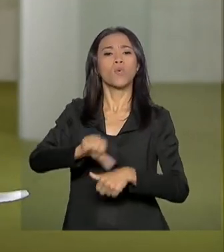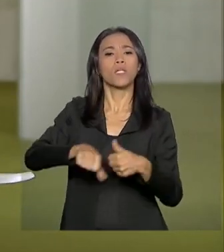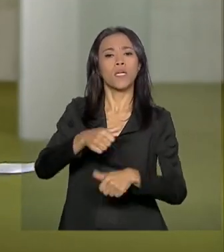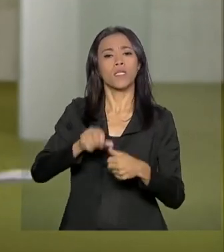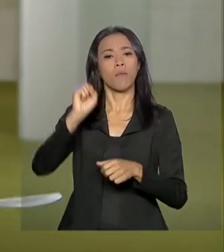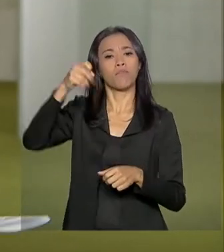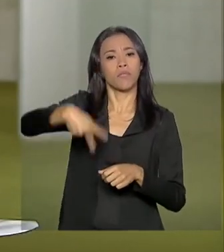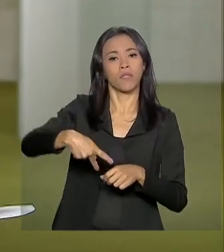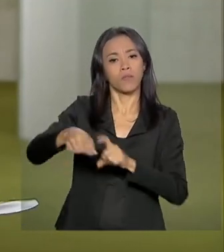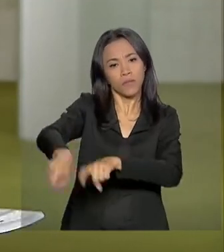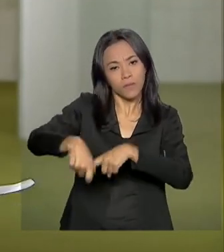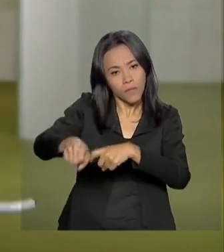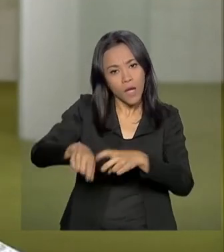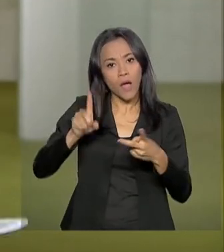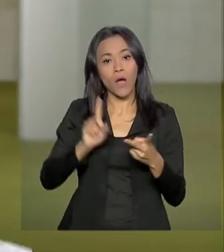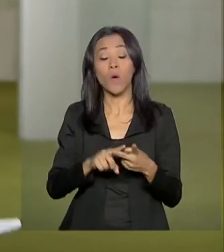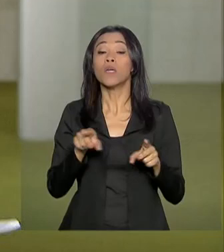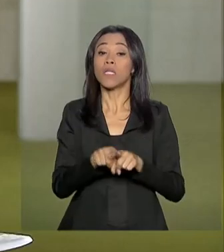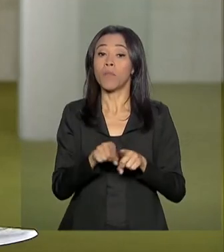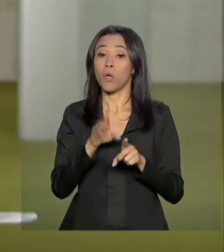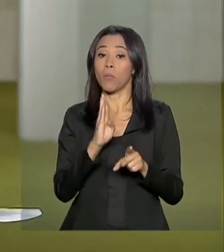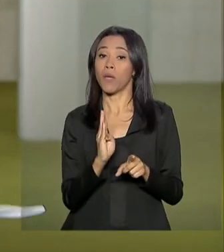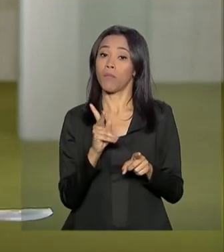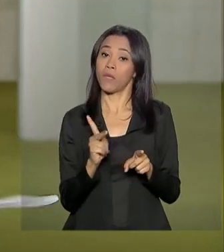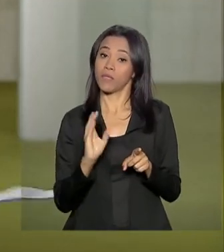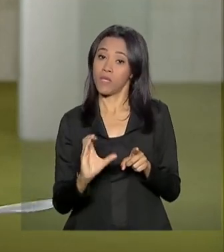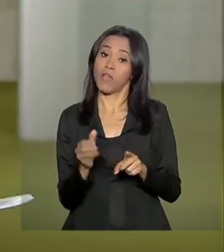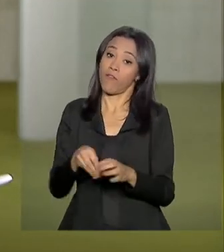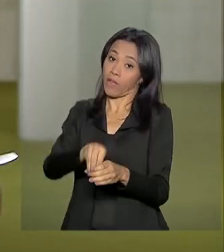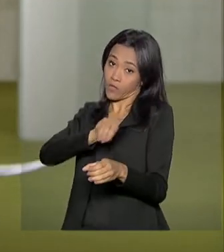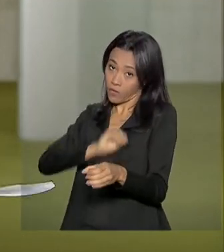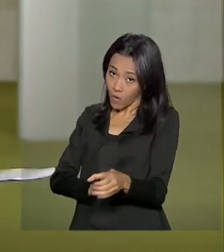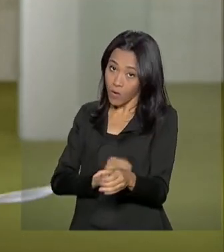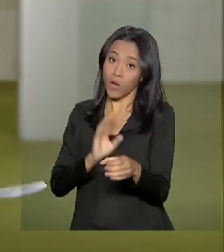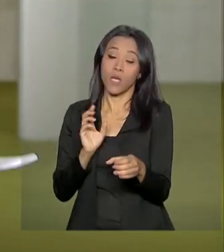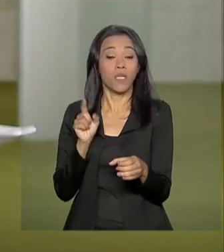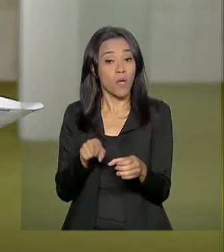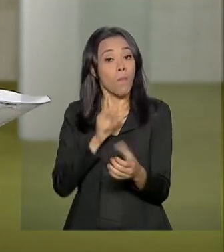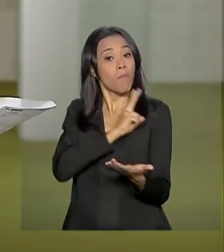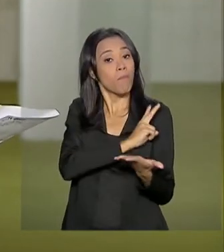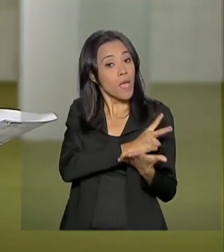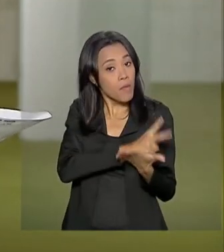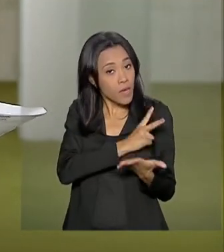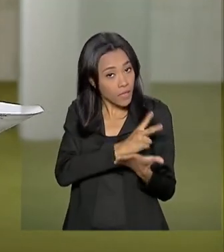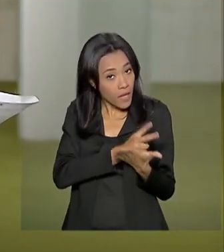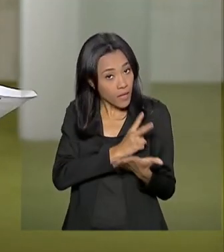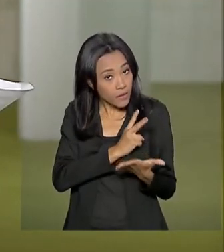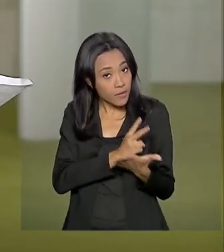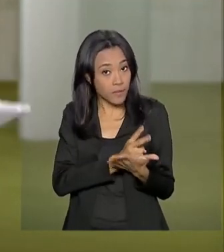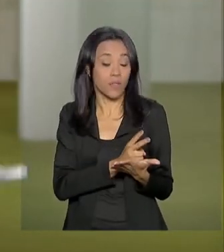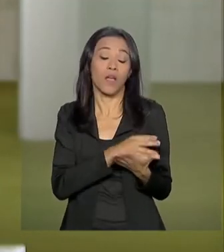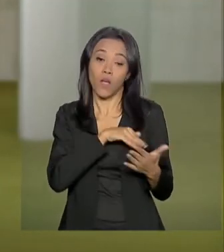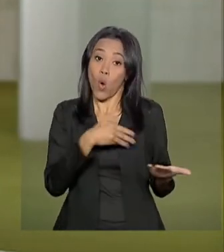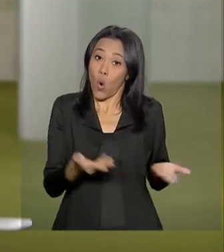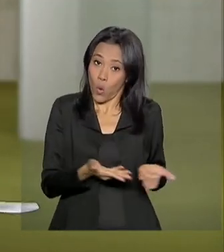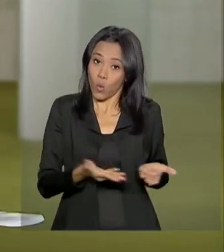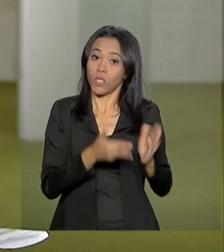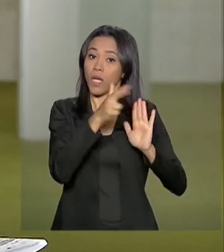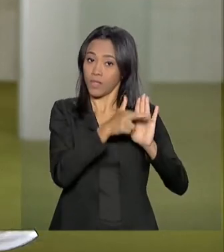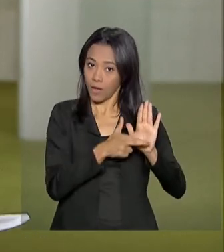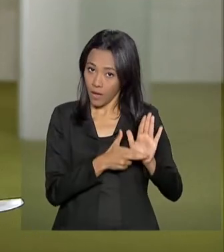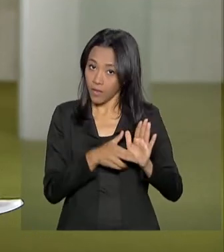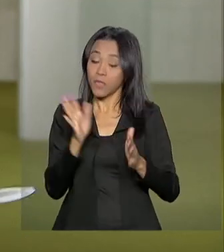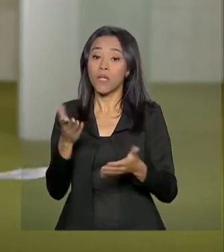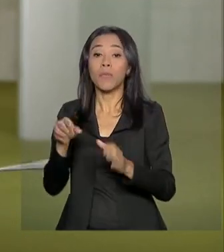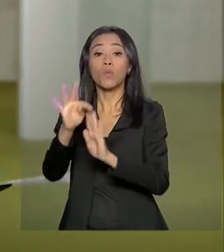rural e também no benefício de prestação continuada. Portanto, esses pontos, essas regras permanecem como são. Hoje, saem do texto